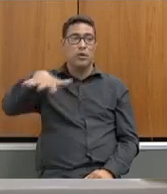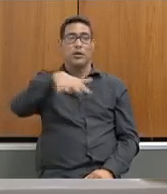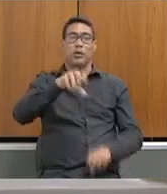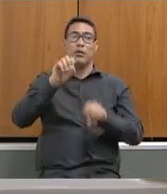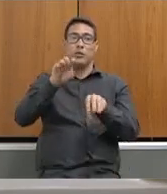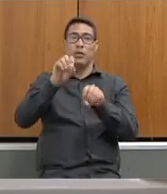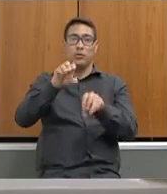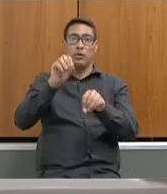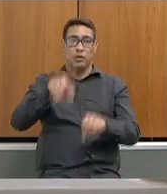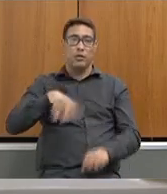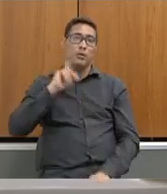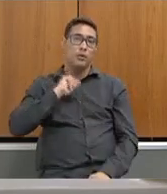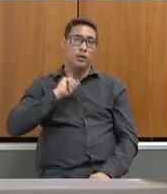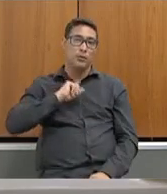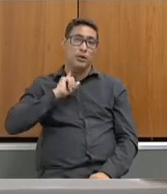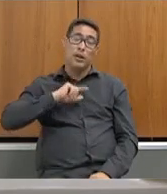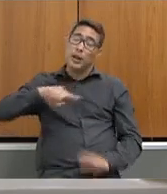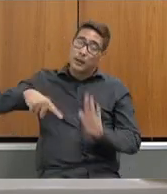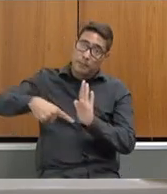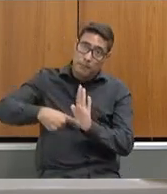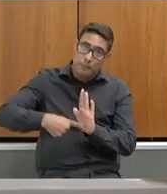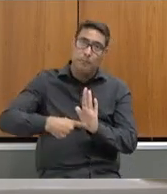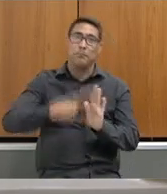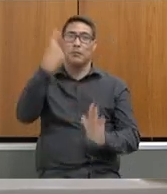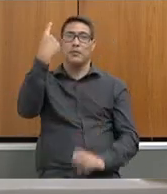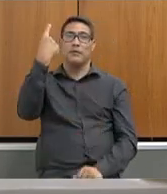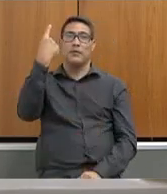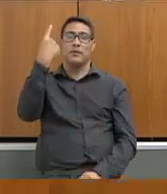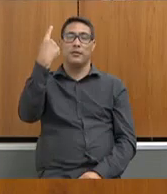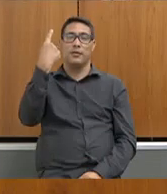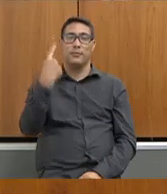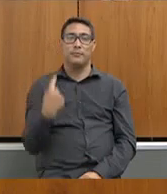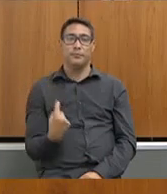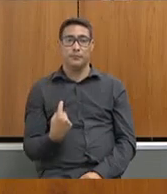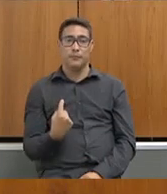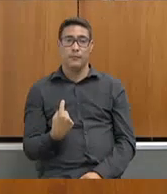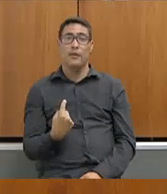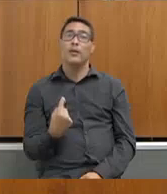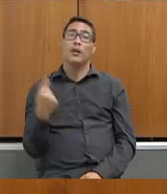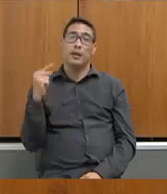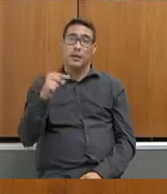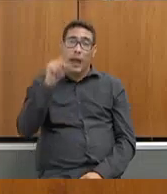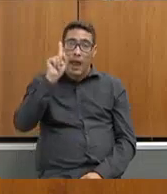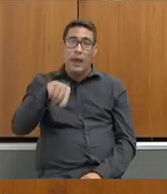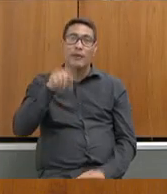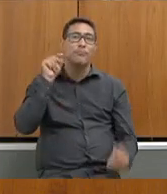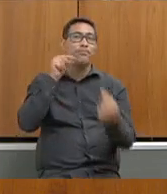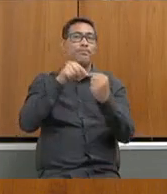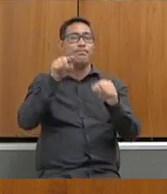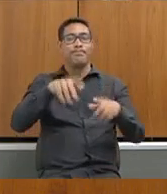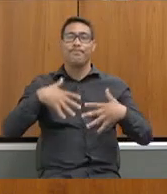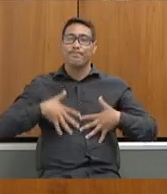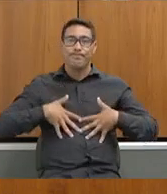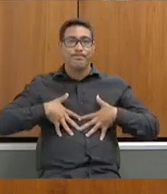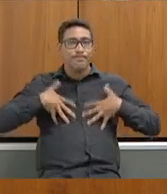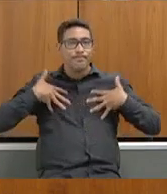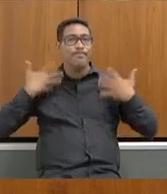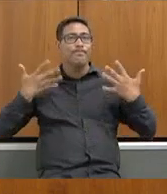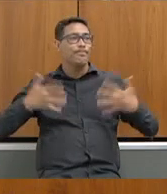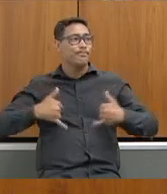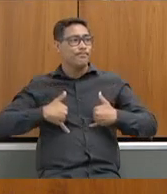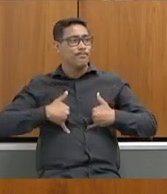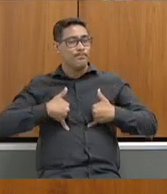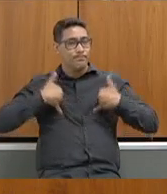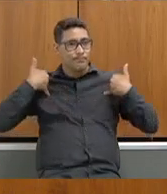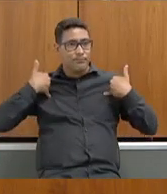Esse ano, pela primeira vez. E isso, eu acho que é um motivo de orgulho da gente que é servidor dessa rede. Pela primeira vez,